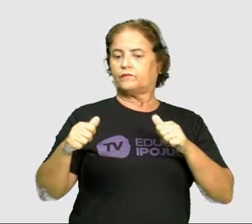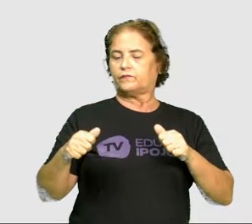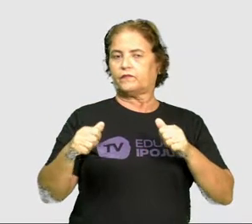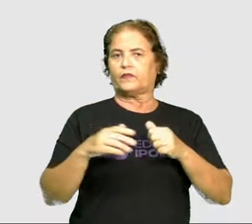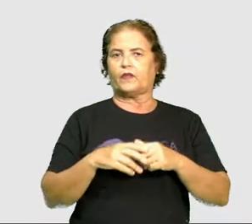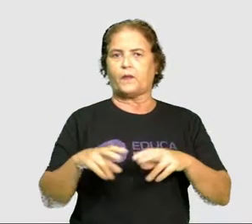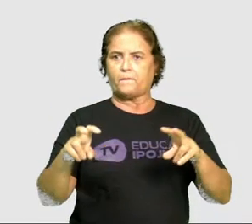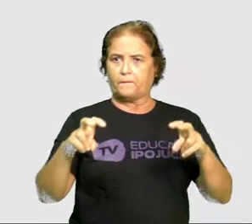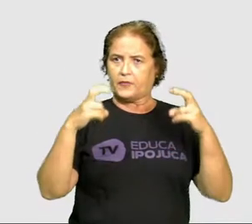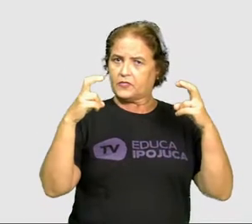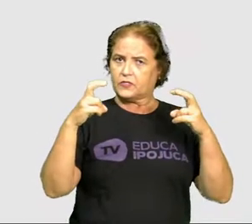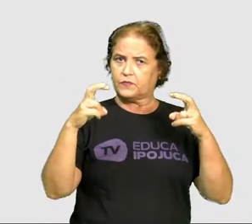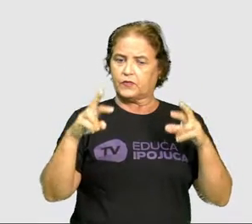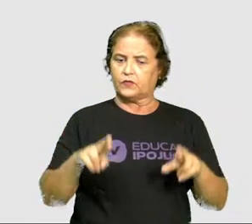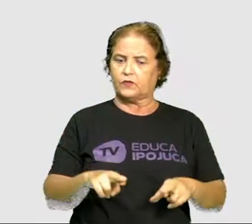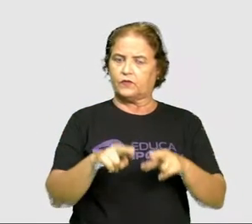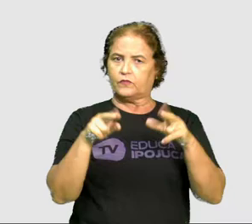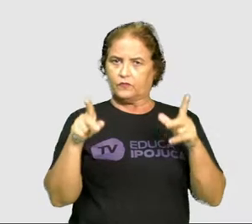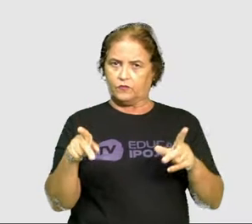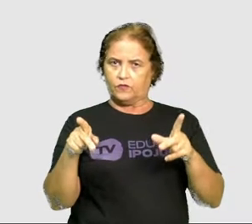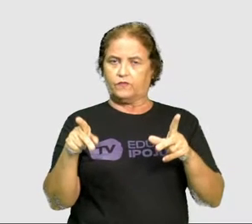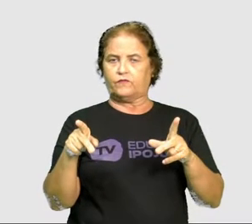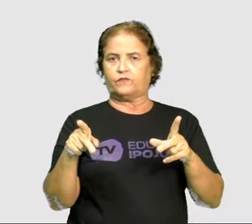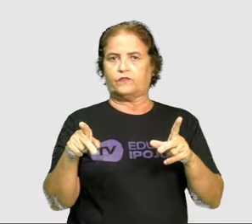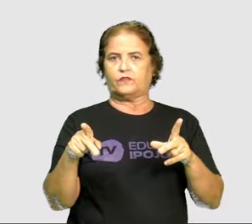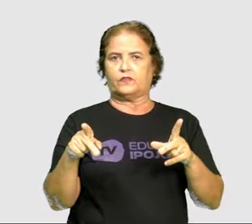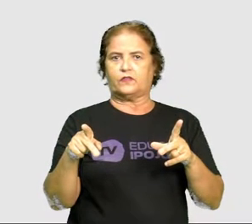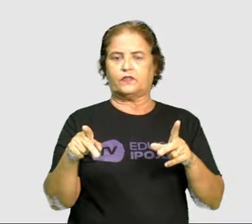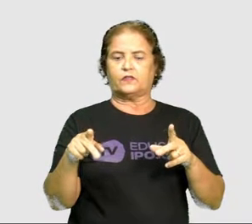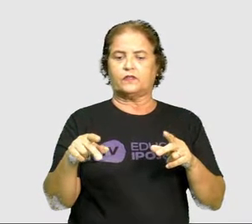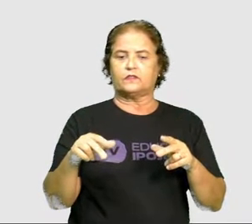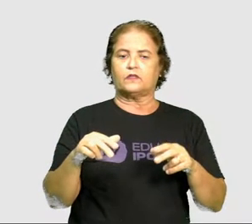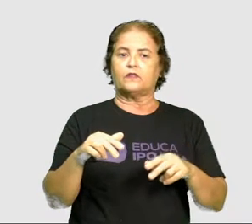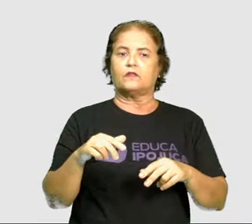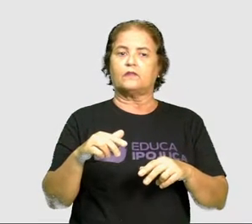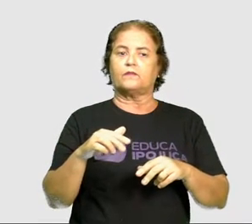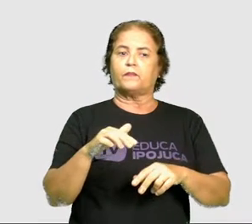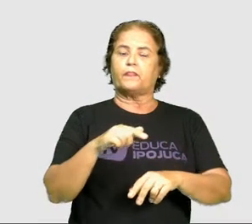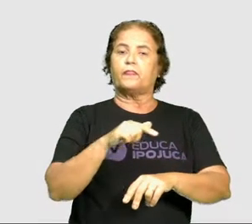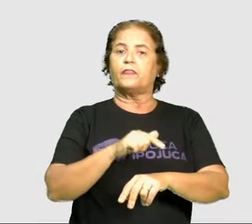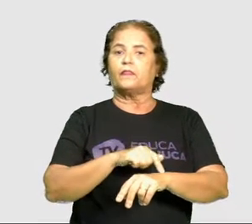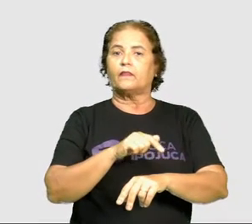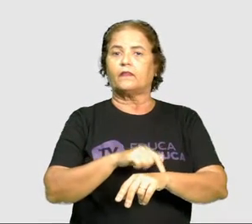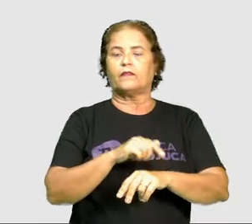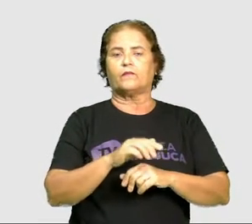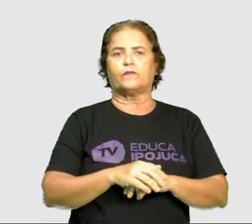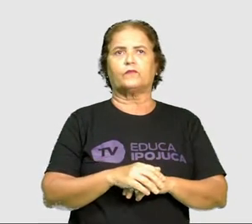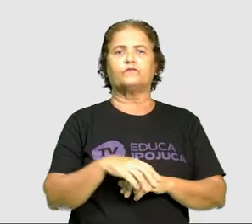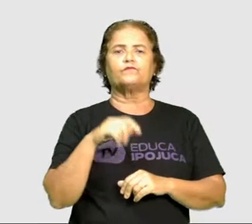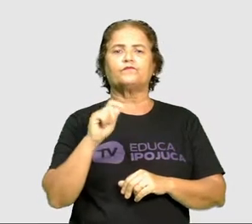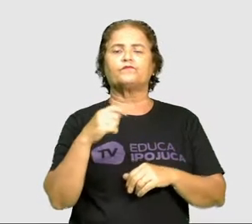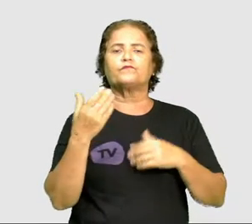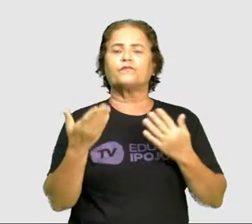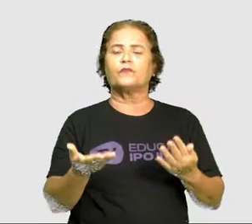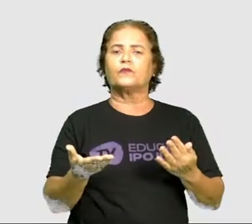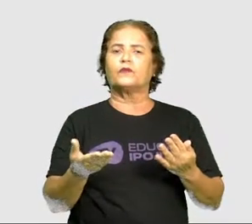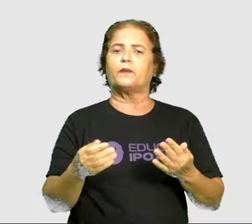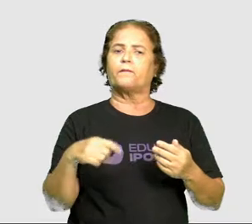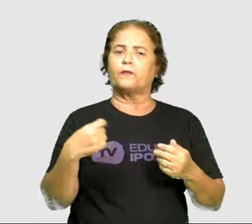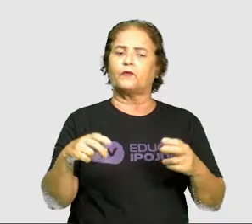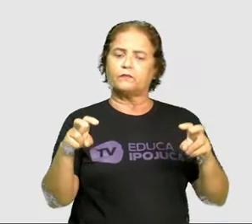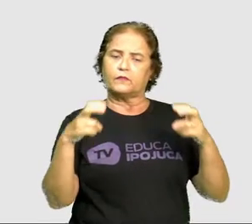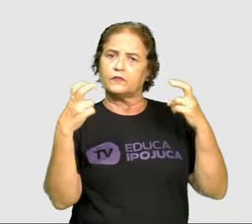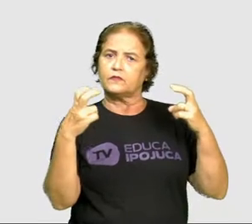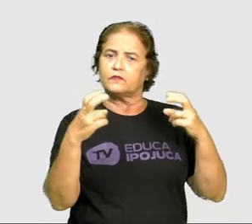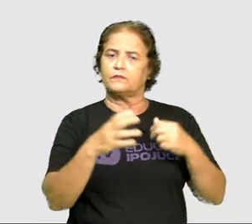Percebam que há uma diferenciação de tempos. O que será que a gente pode perceber com